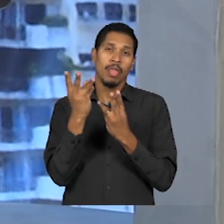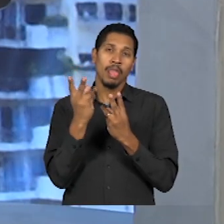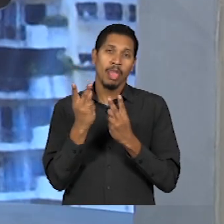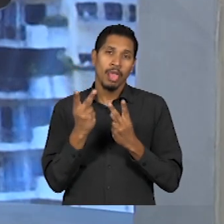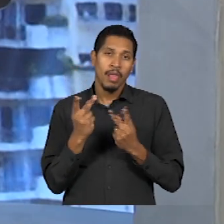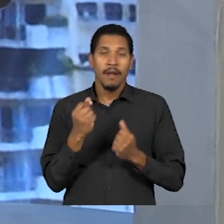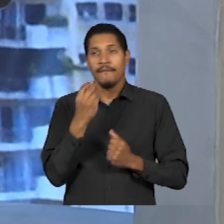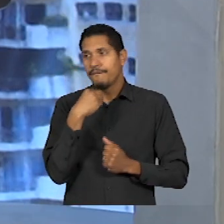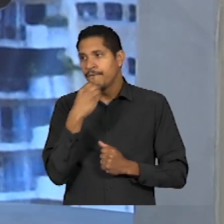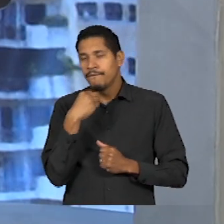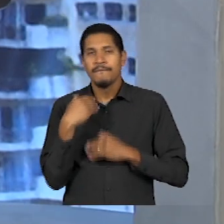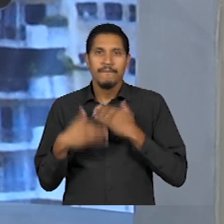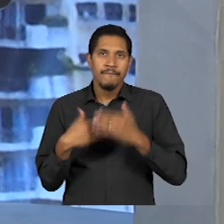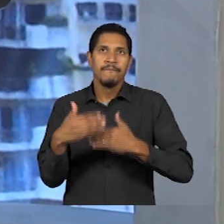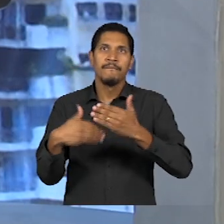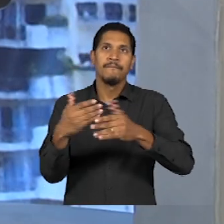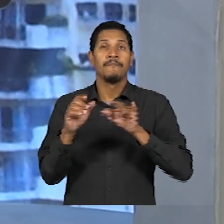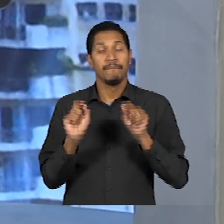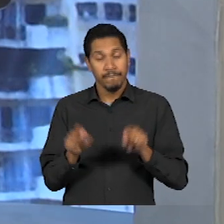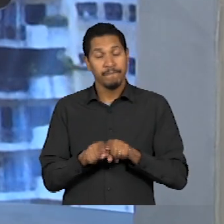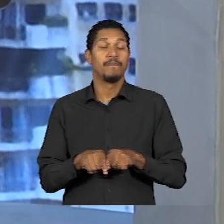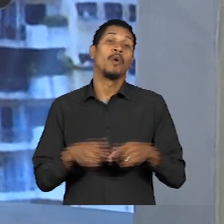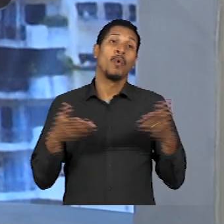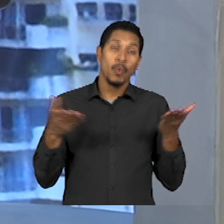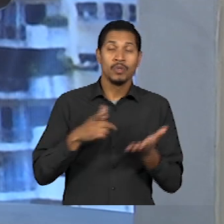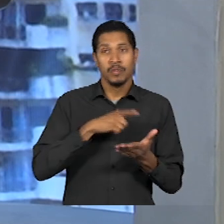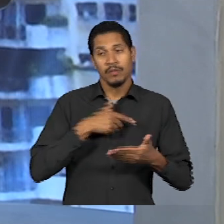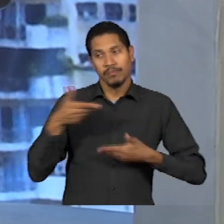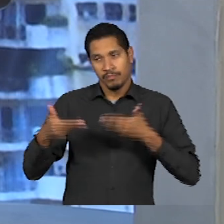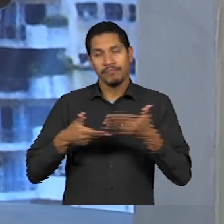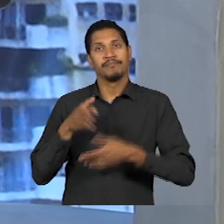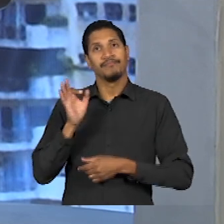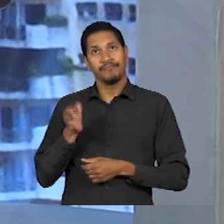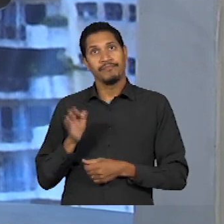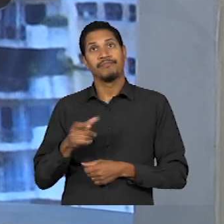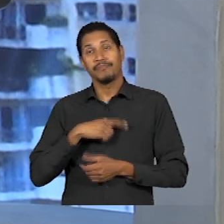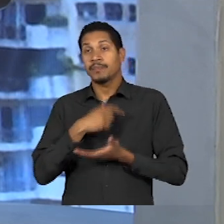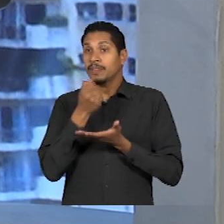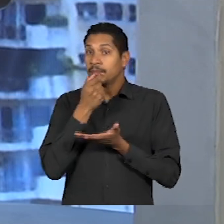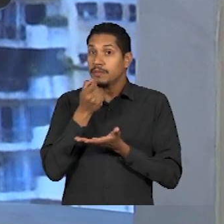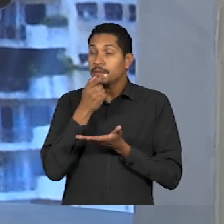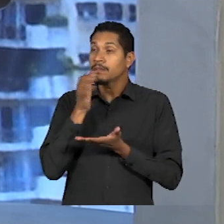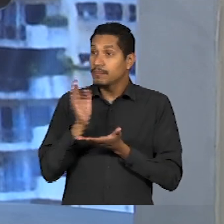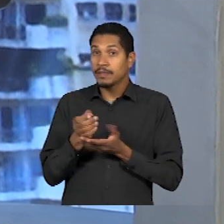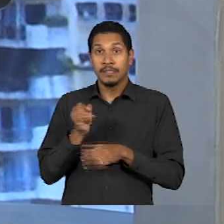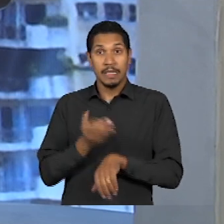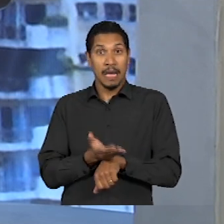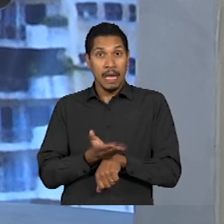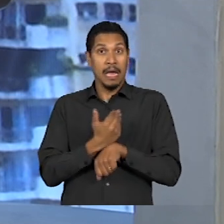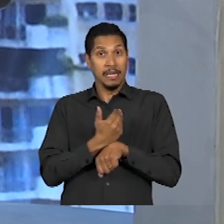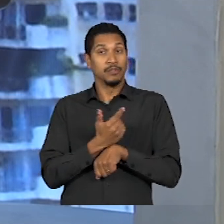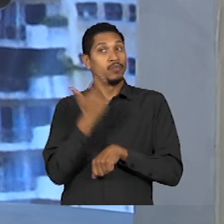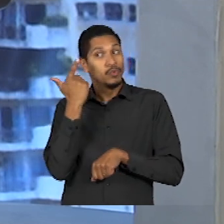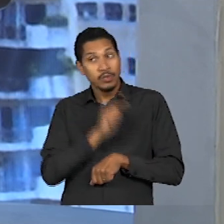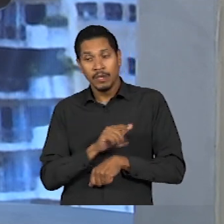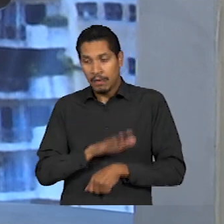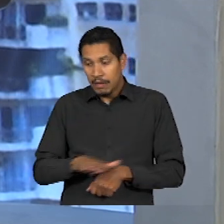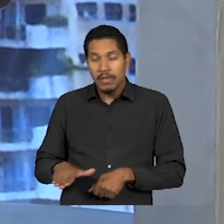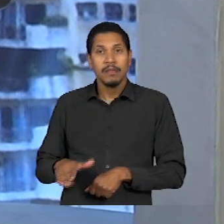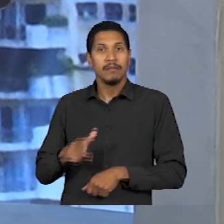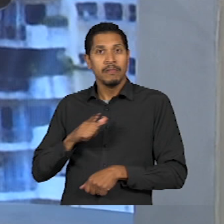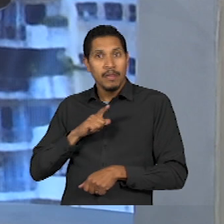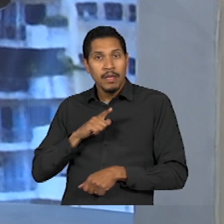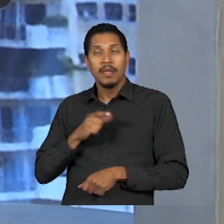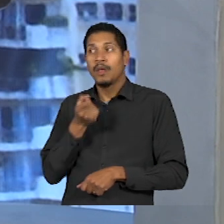diagnóstico, e hoje em dia felizmente tem um tratamento para ele, que são as medicações, quanto mais cedo o paciente, a criança tomar,